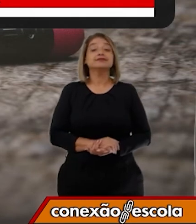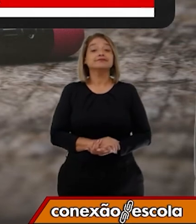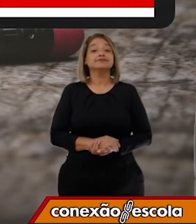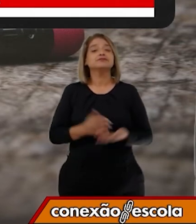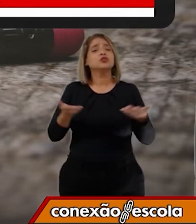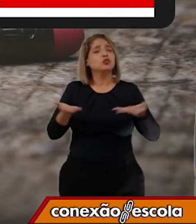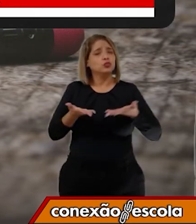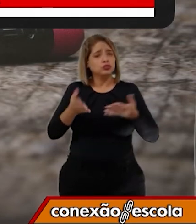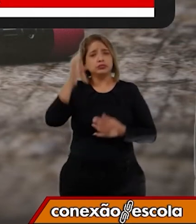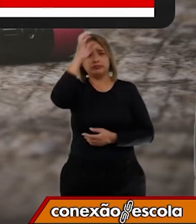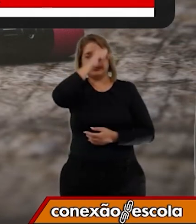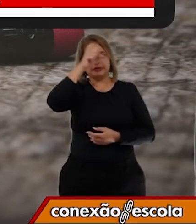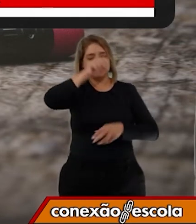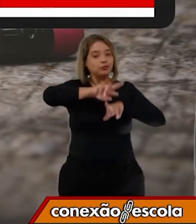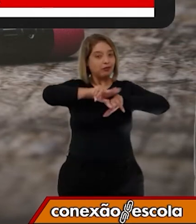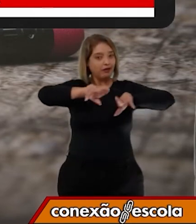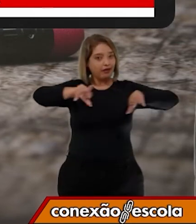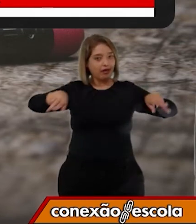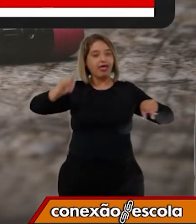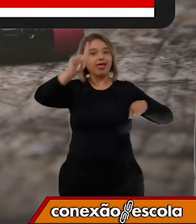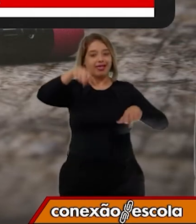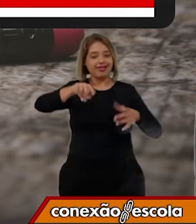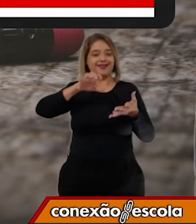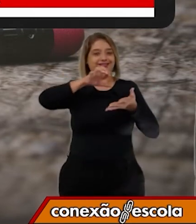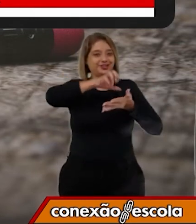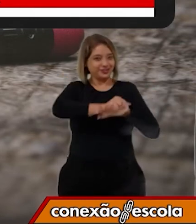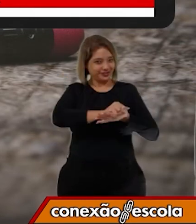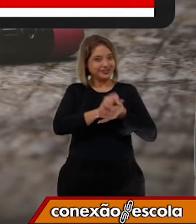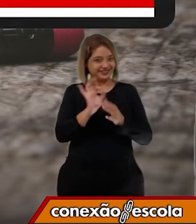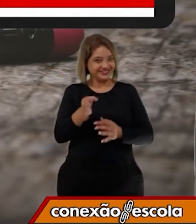aprendemos muitas coisas sobre os registros, não foi?